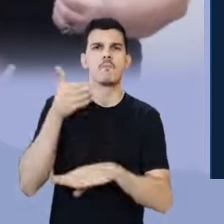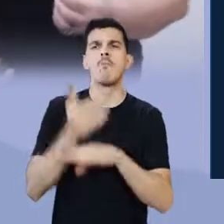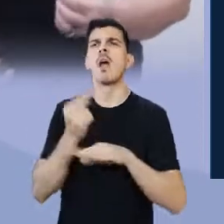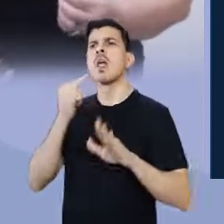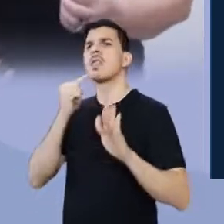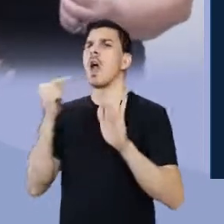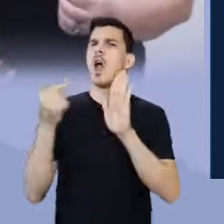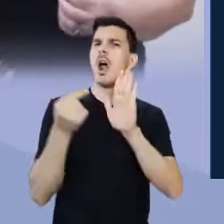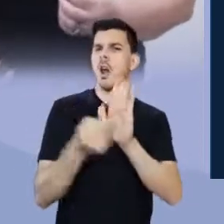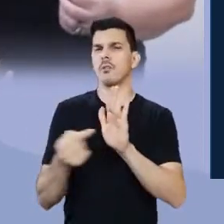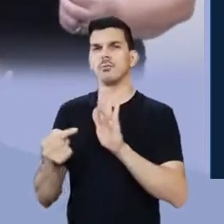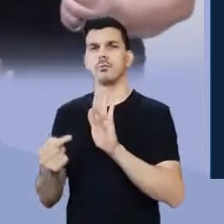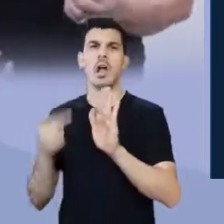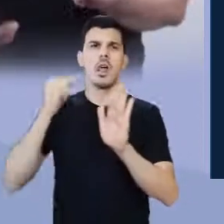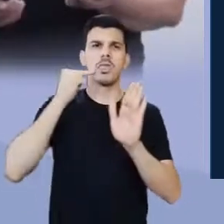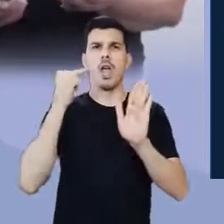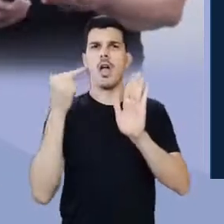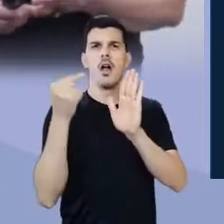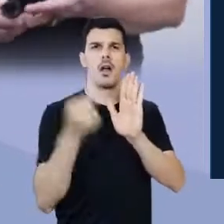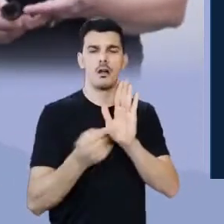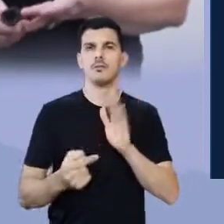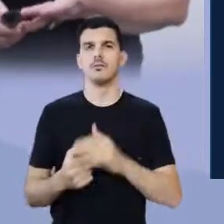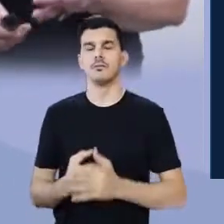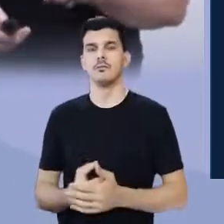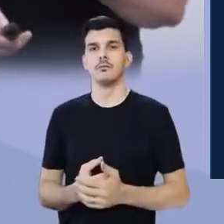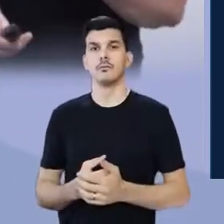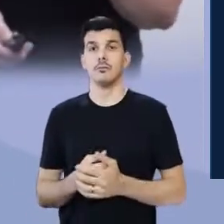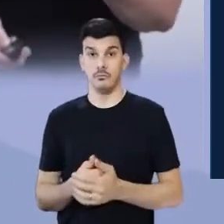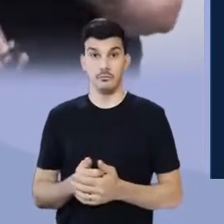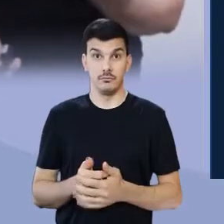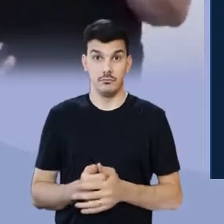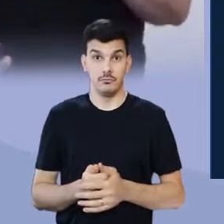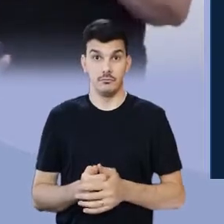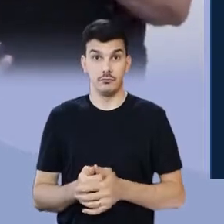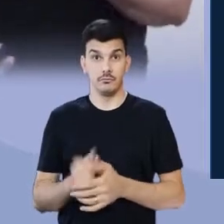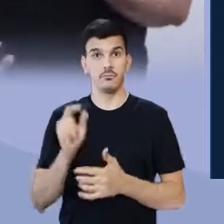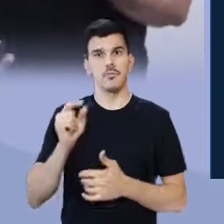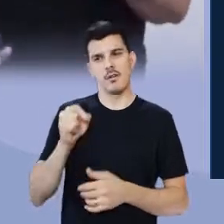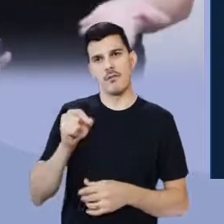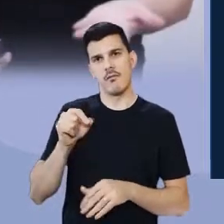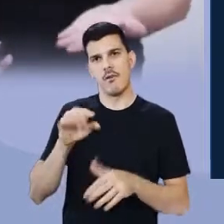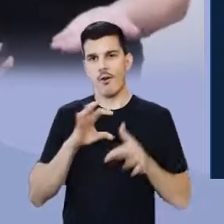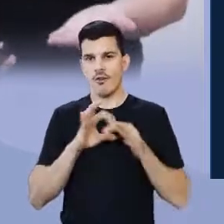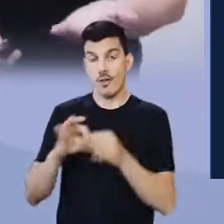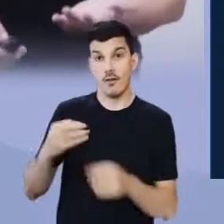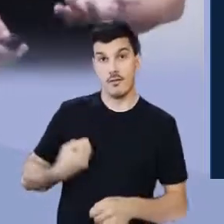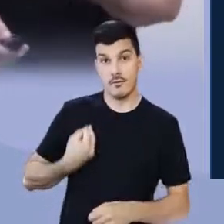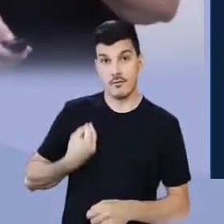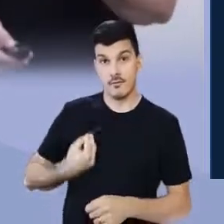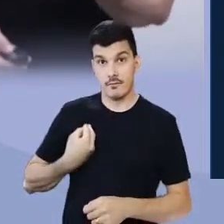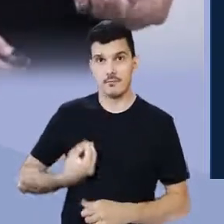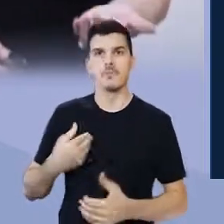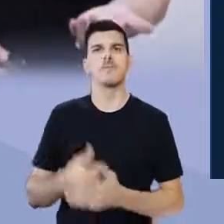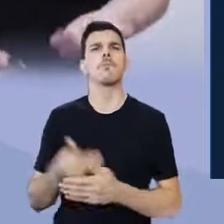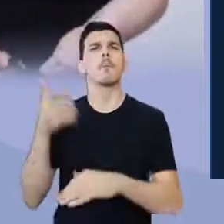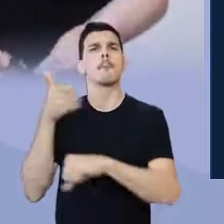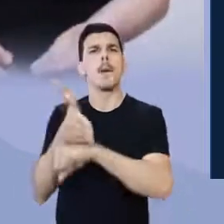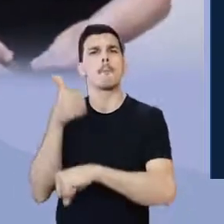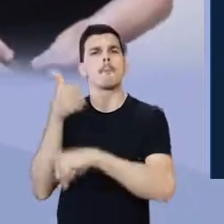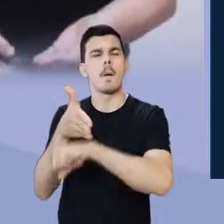denúncia político-social. Ele é um homem que, a partir da sua vivência e de seu tempo, ele